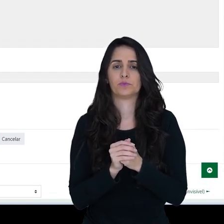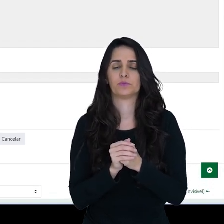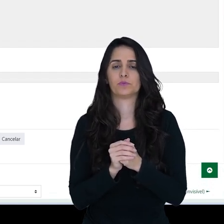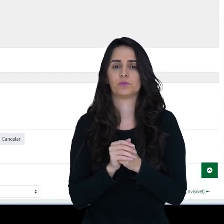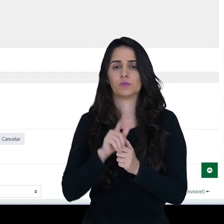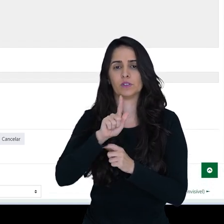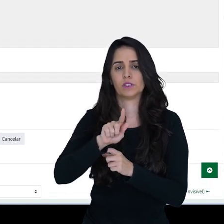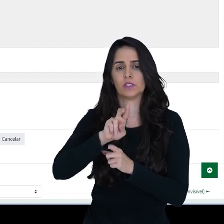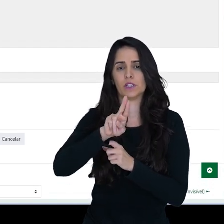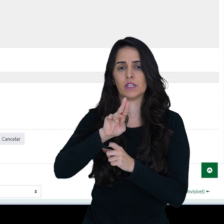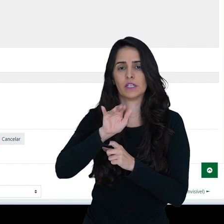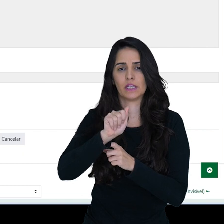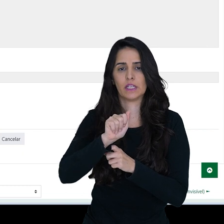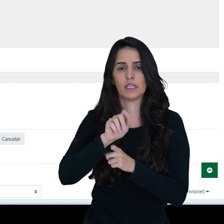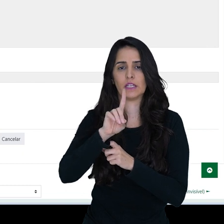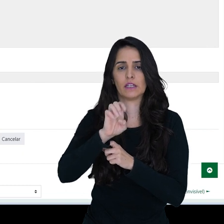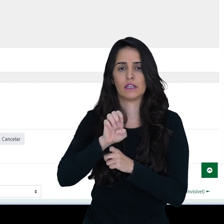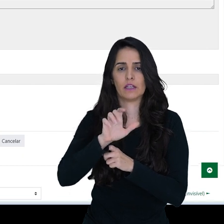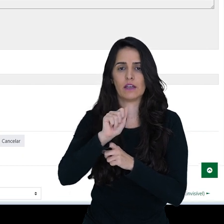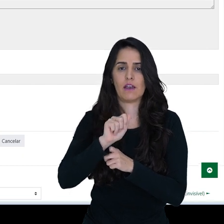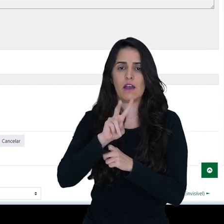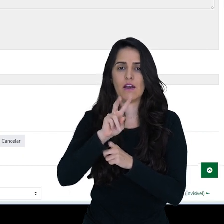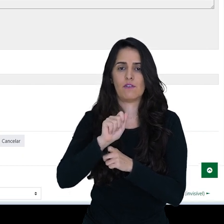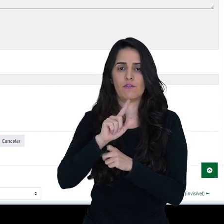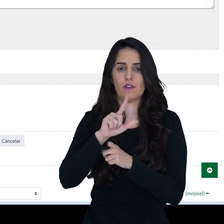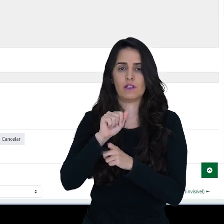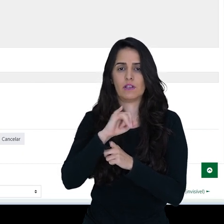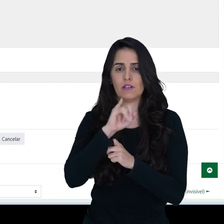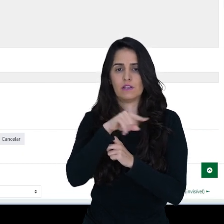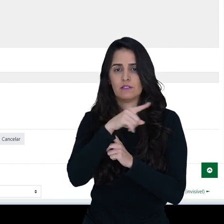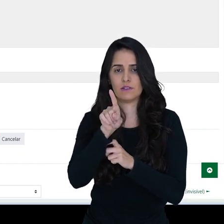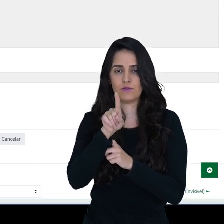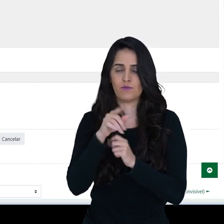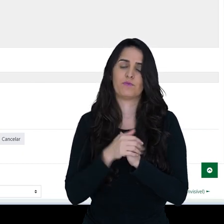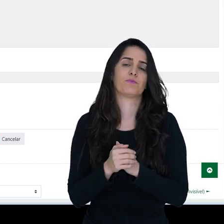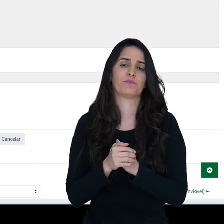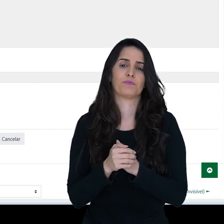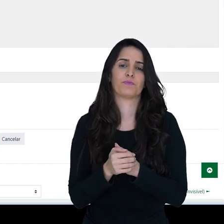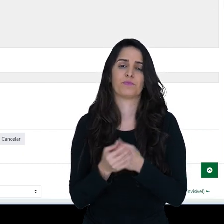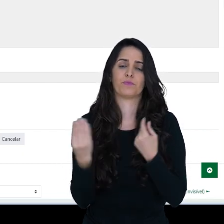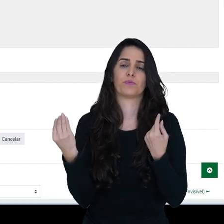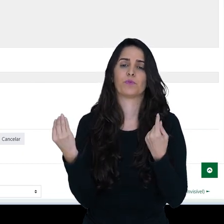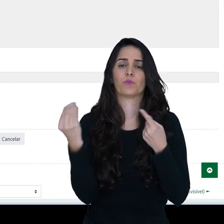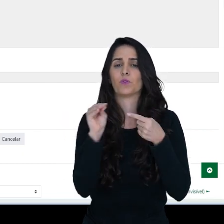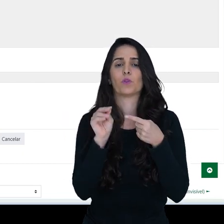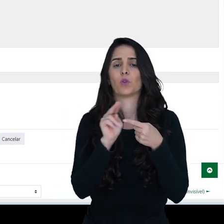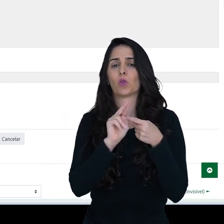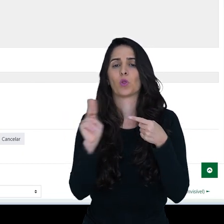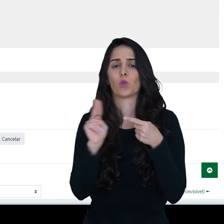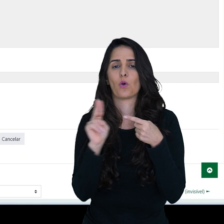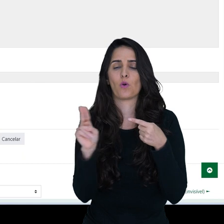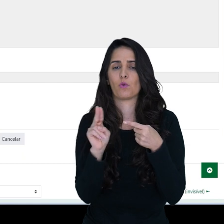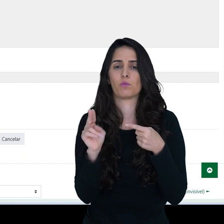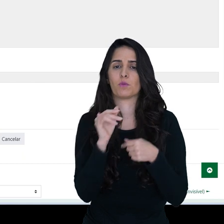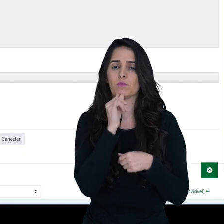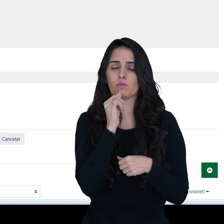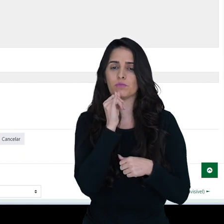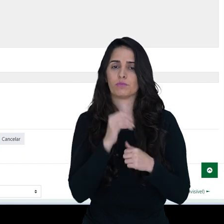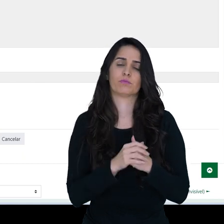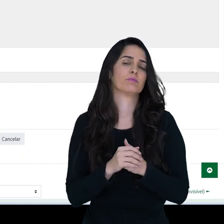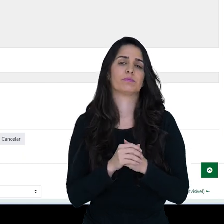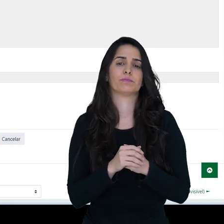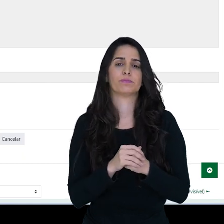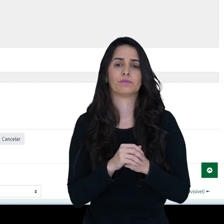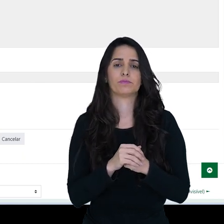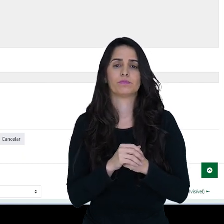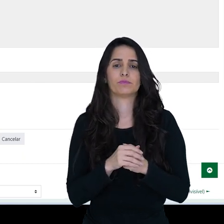guia de avaliação e o nome do critério eu posso colocar, por